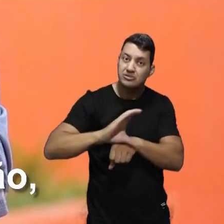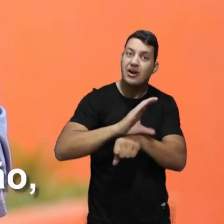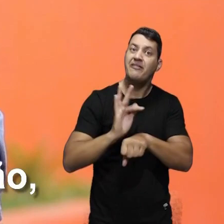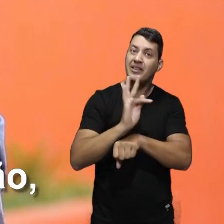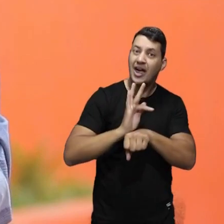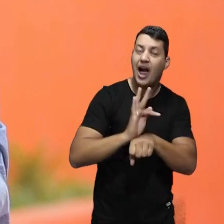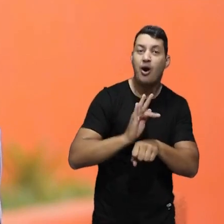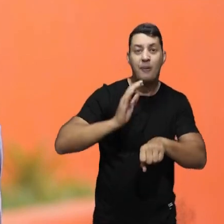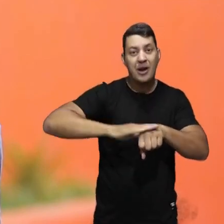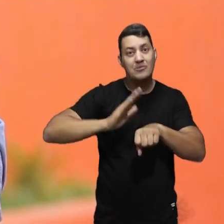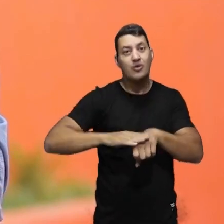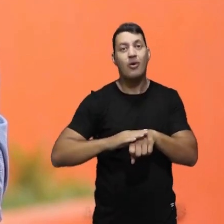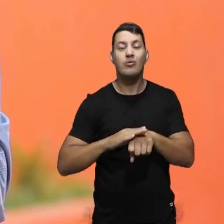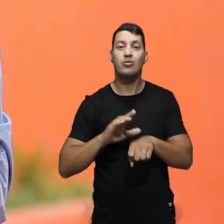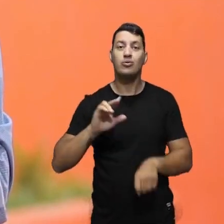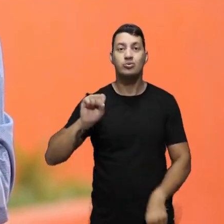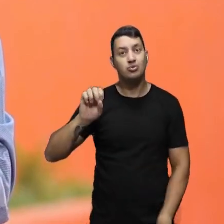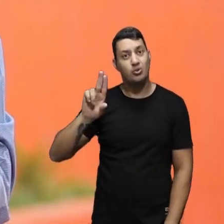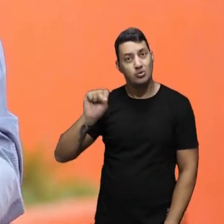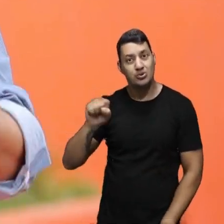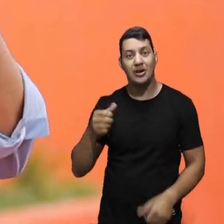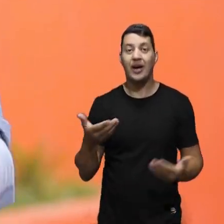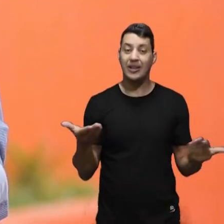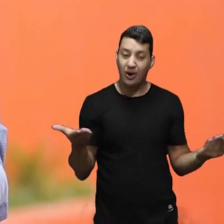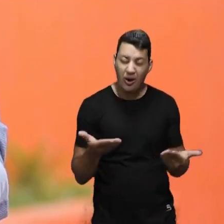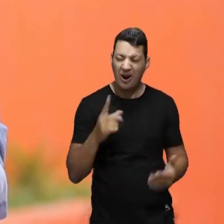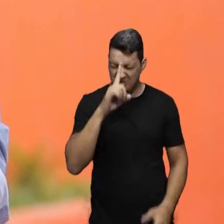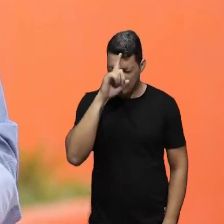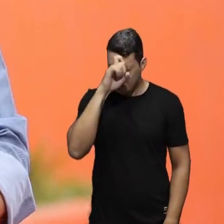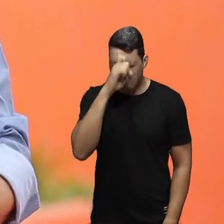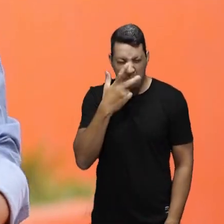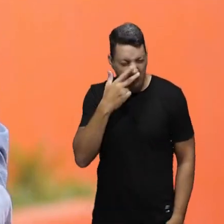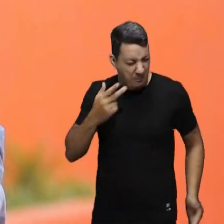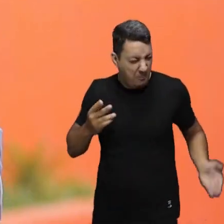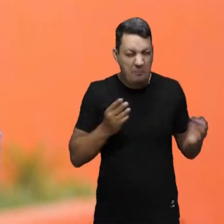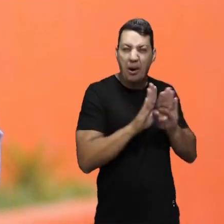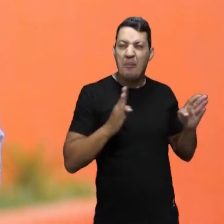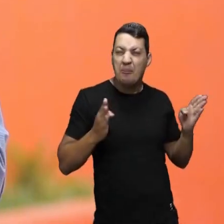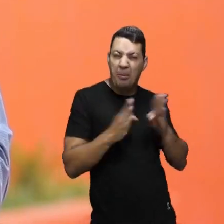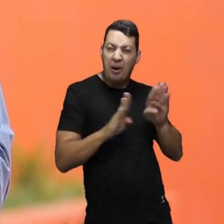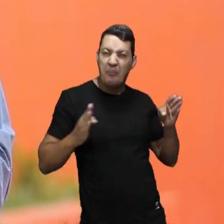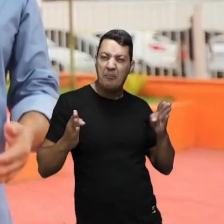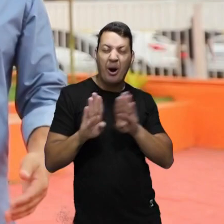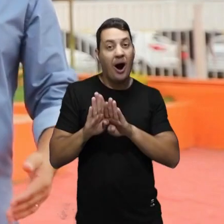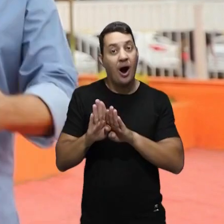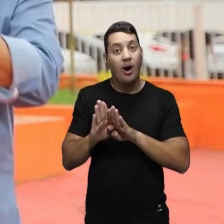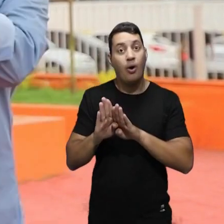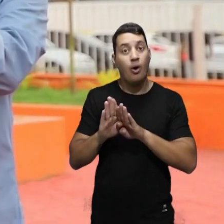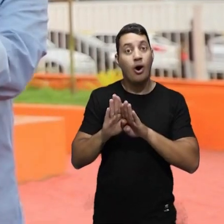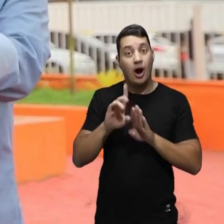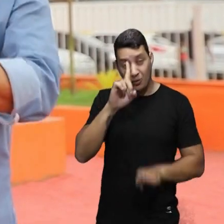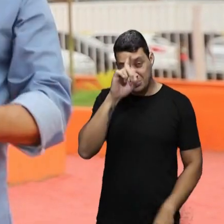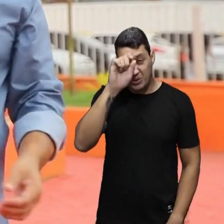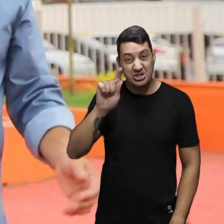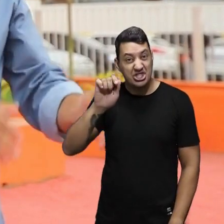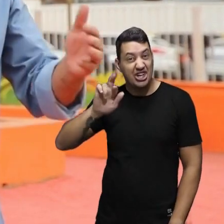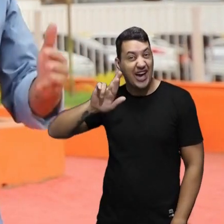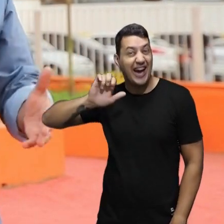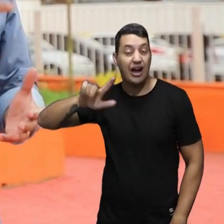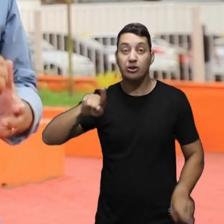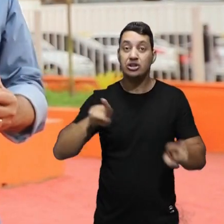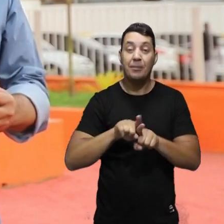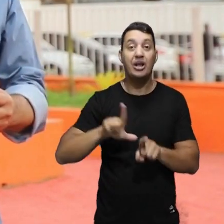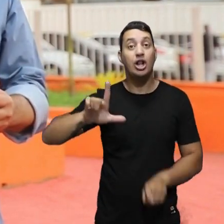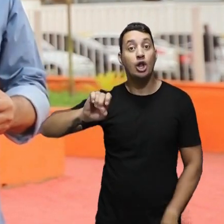Constituição, pelo nosso Sistema Único de Saúde. Os hospitais estavam todos fechados. O Hospital Geral, a